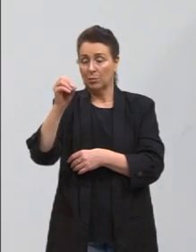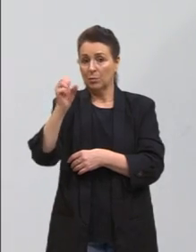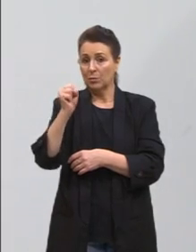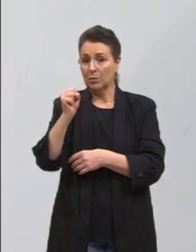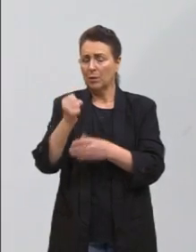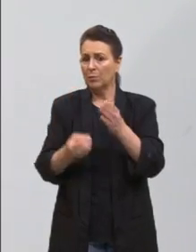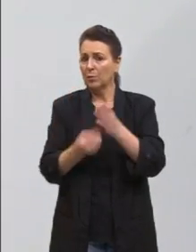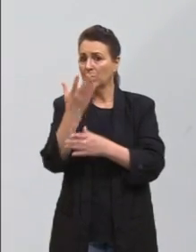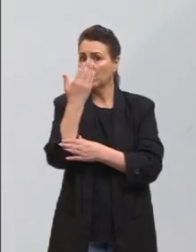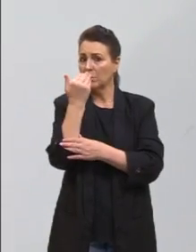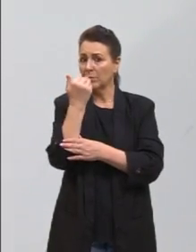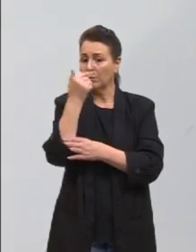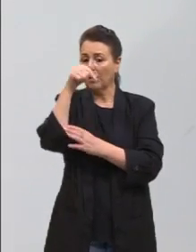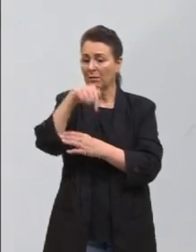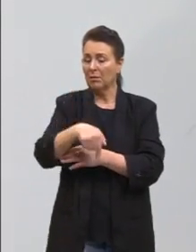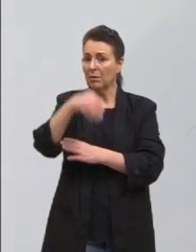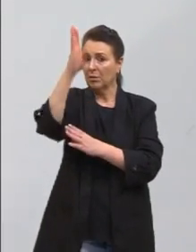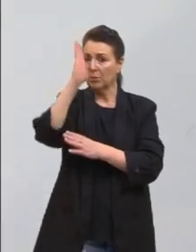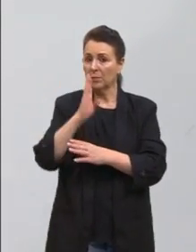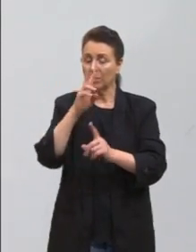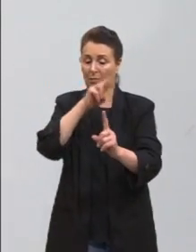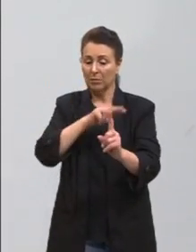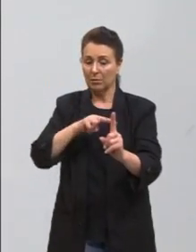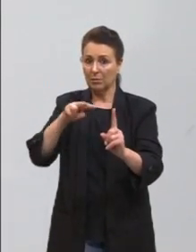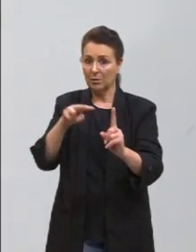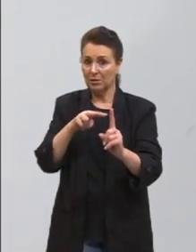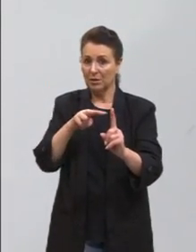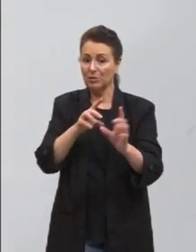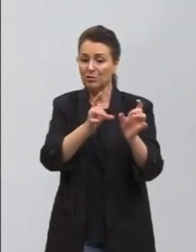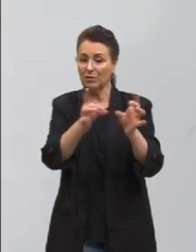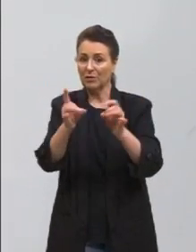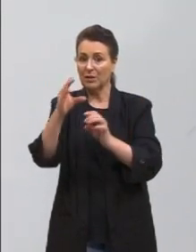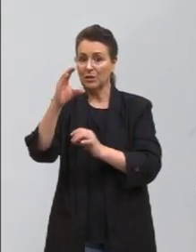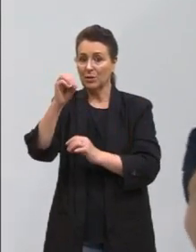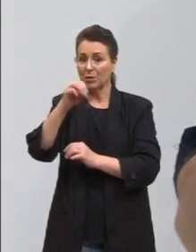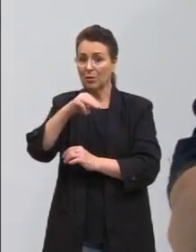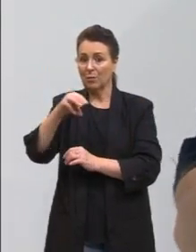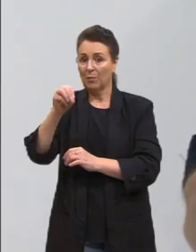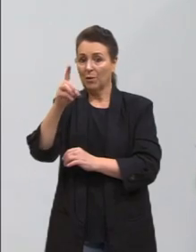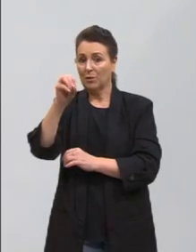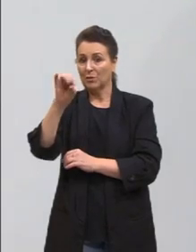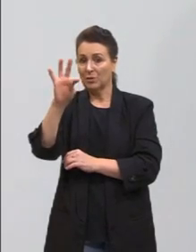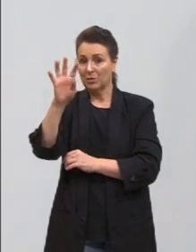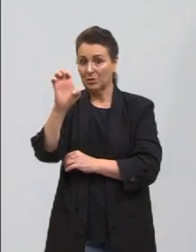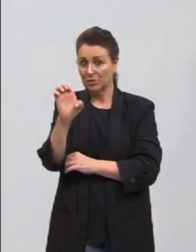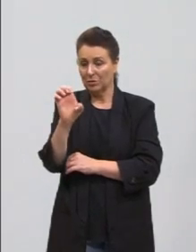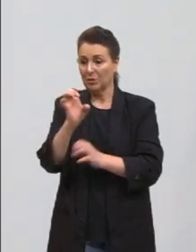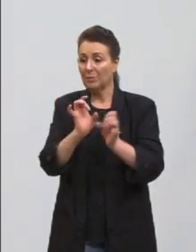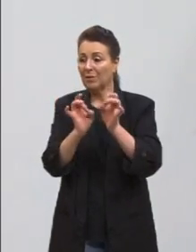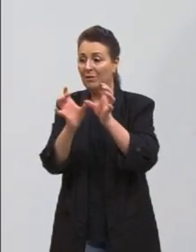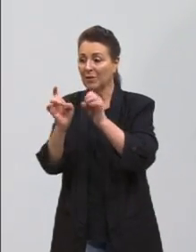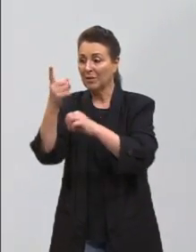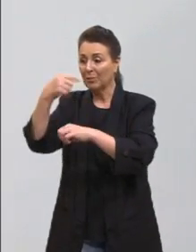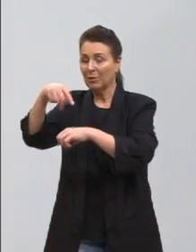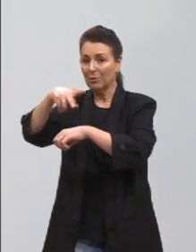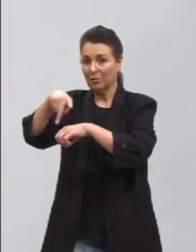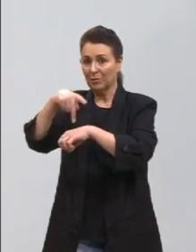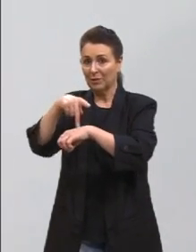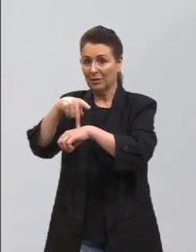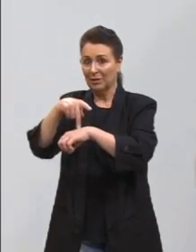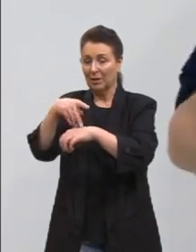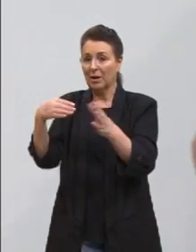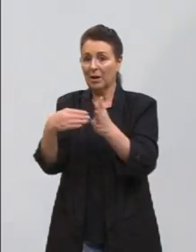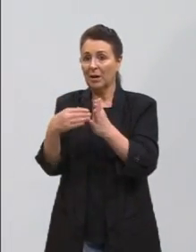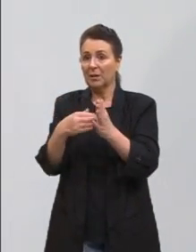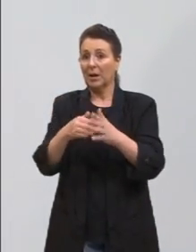ela é voltada nessa perspectiva de commodity, de exportação. Só uma questão que às vezes eu me pergunto, até quando